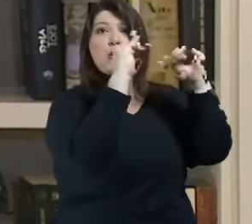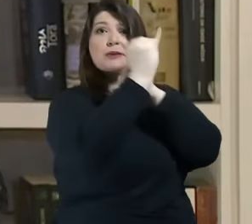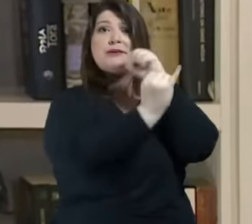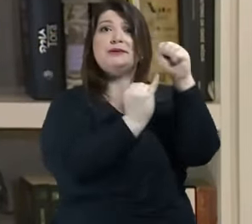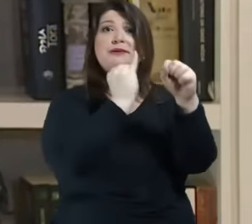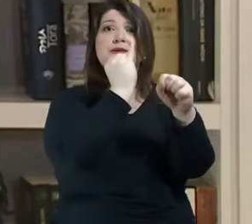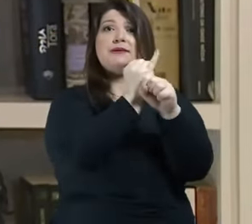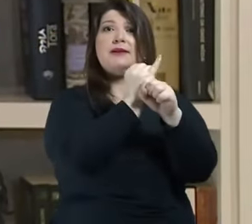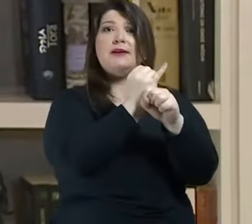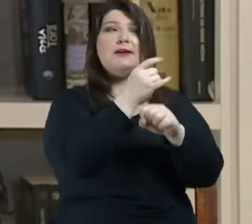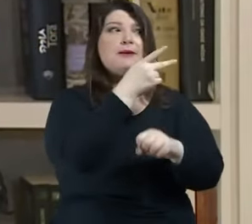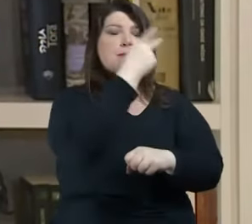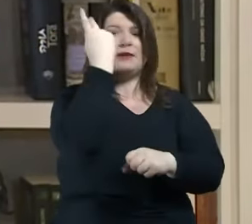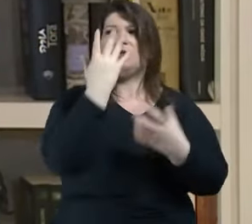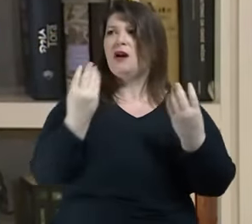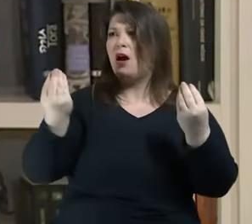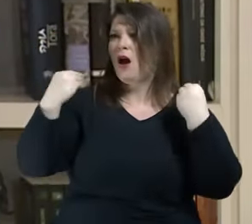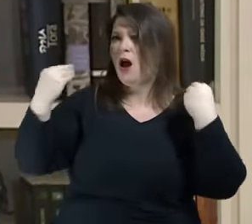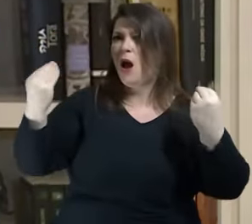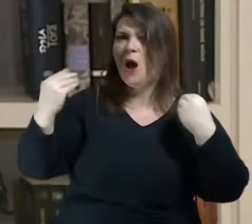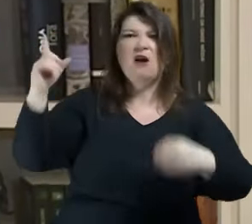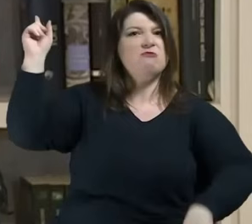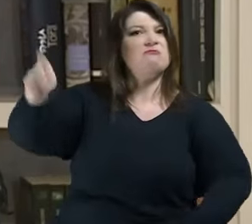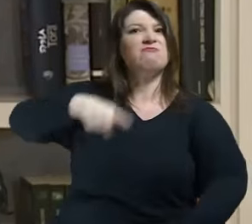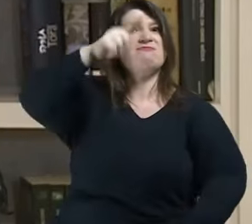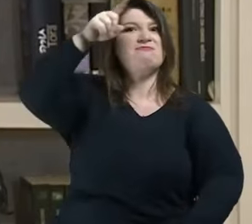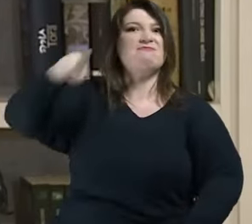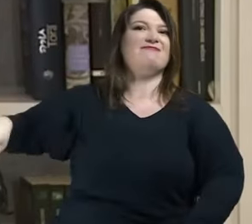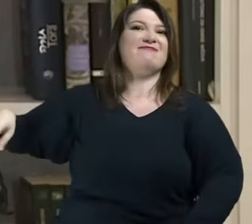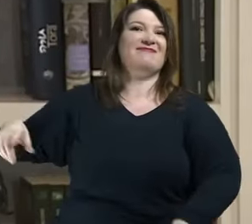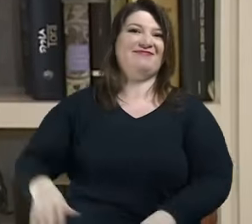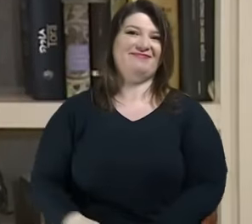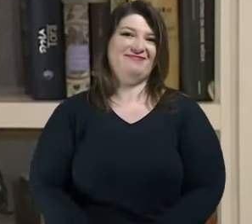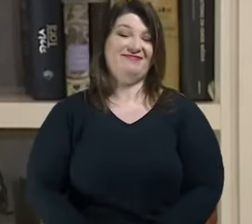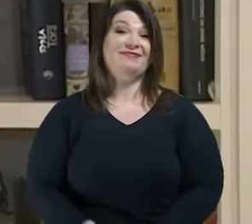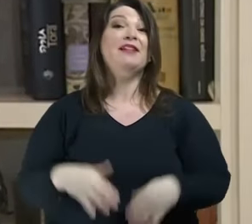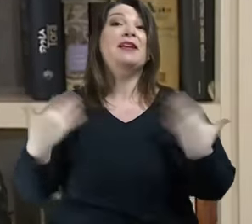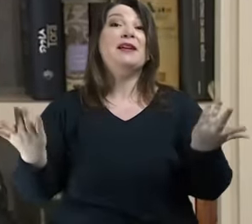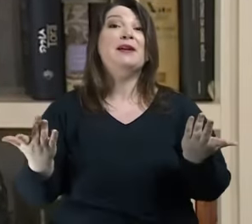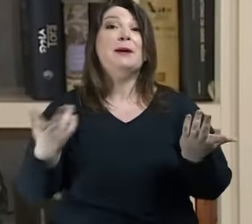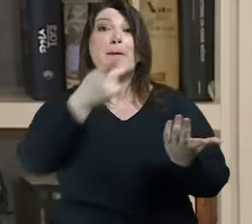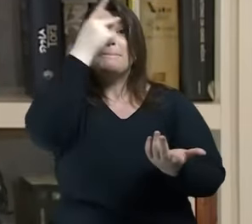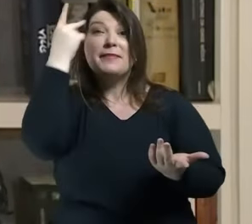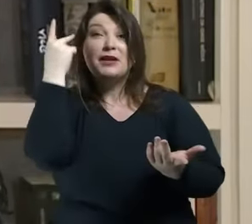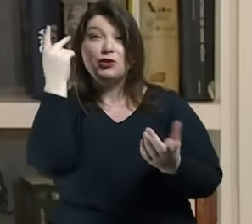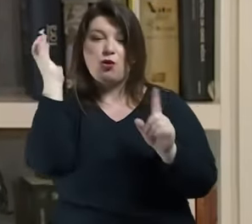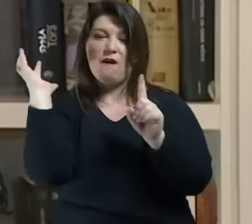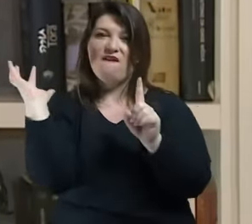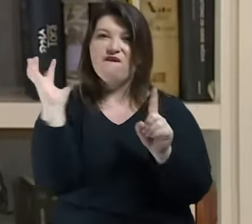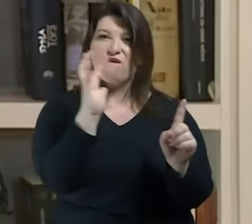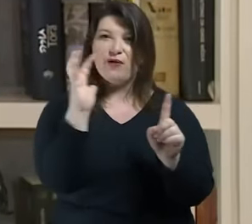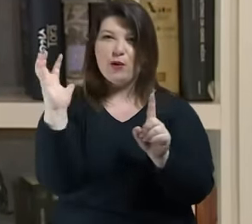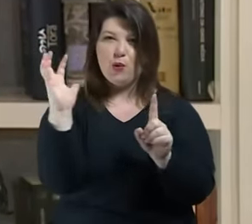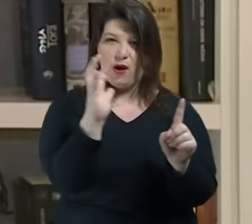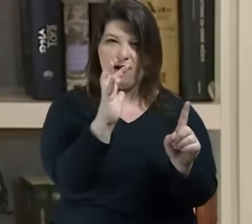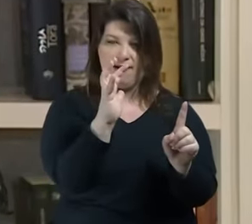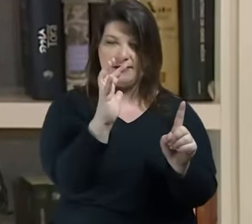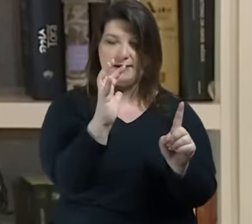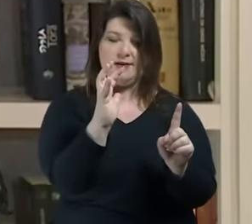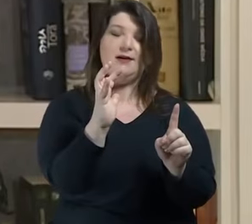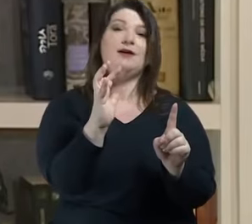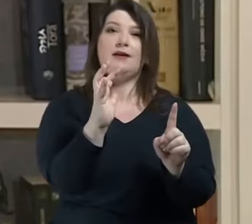maneira de eu ser um influencer é em geral dizendo o que o público quer ouvir